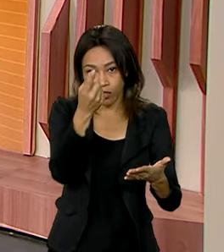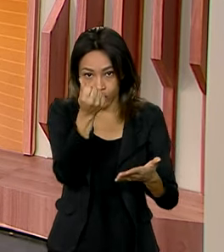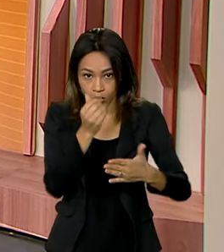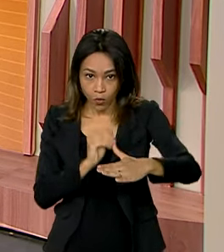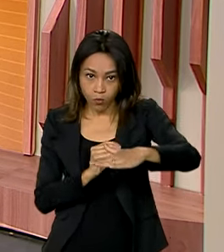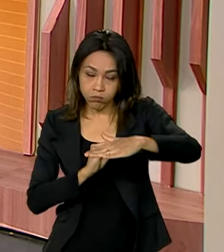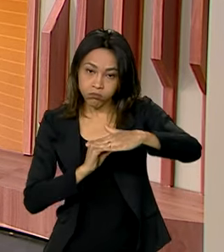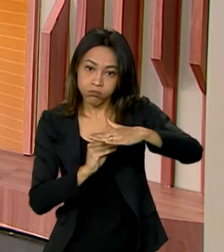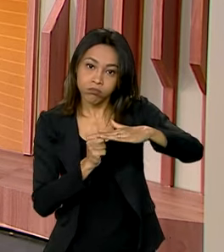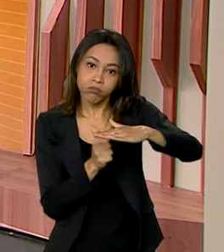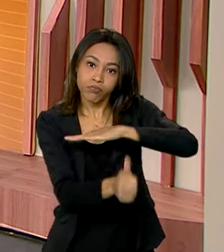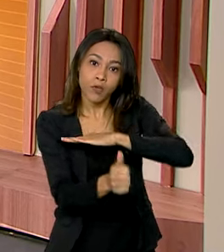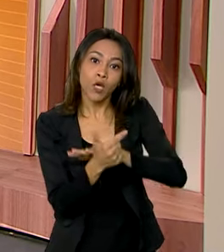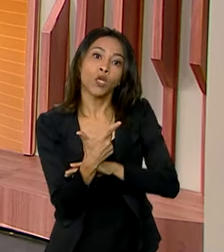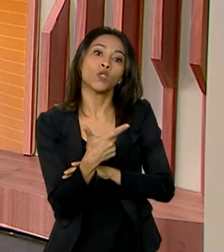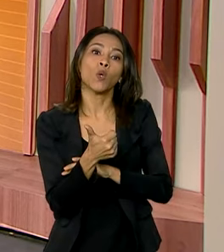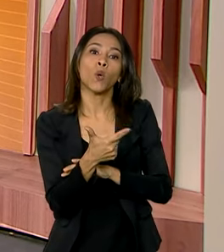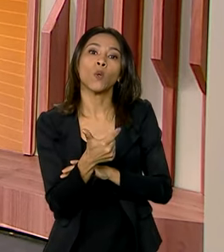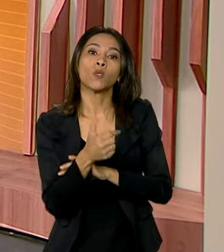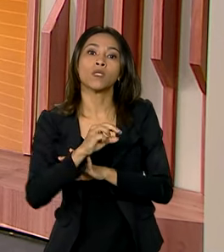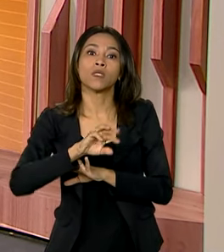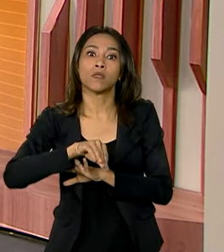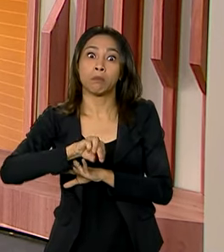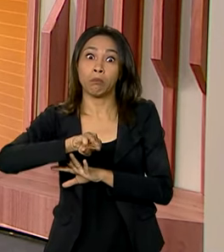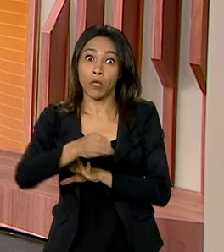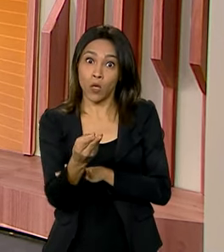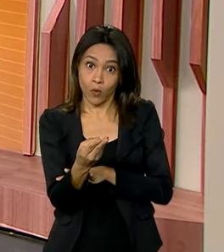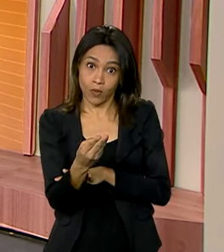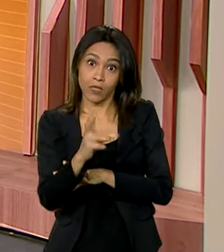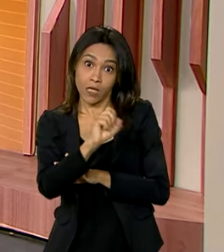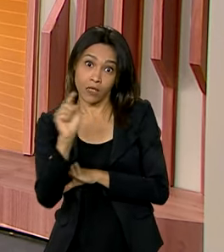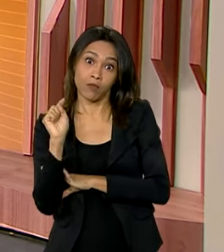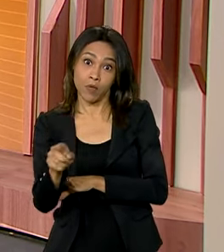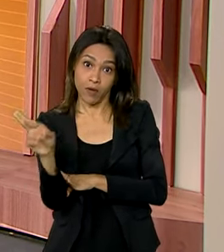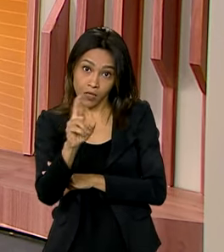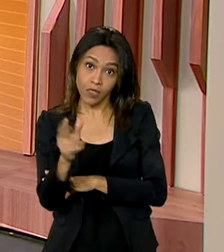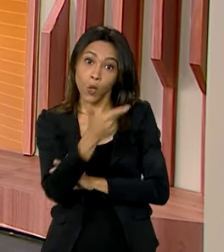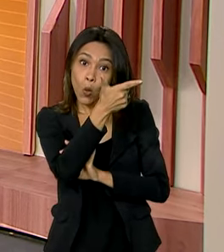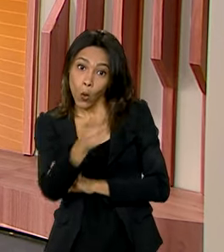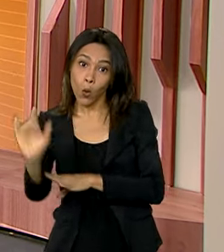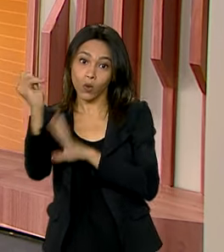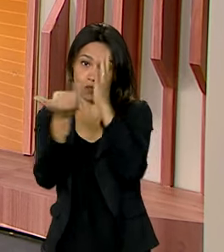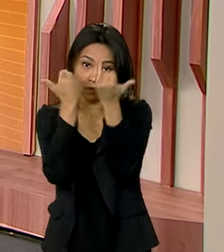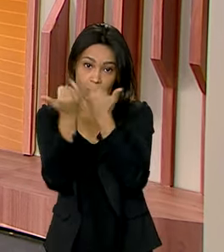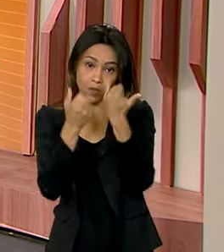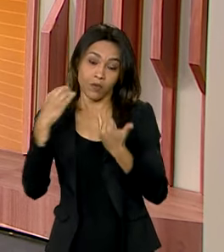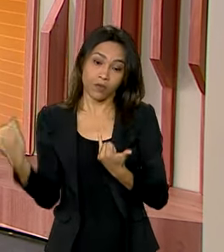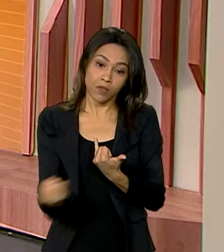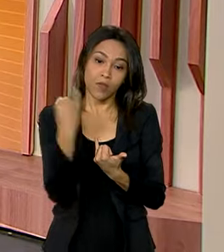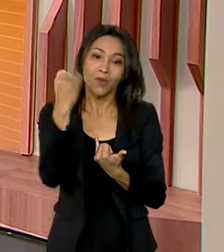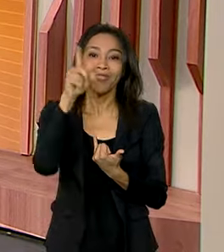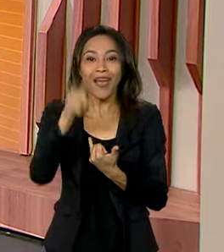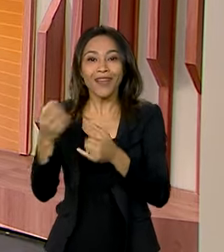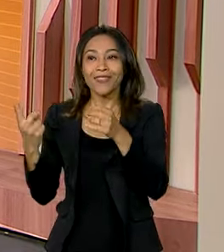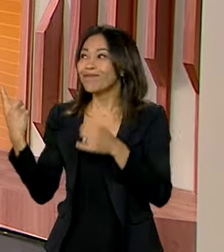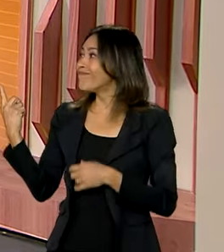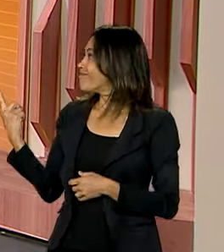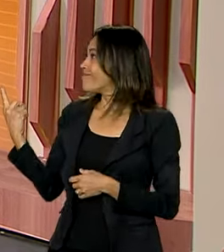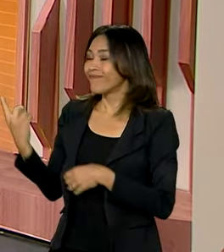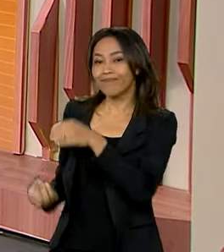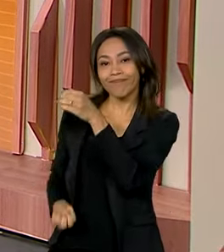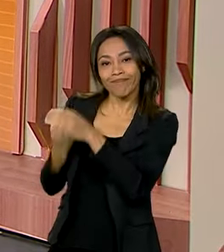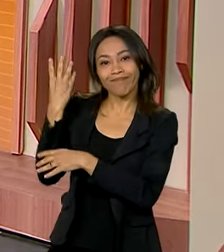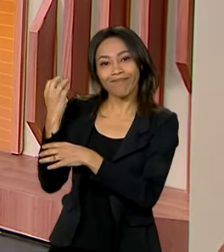de 12 milhões e meio de reais para essa iniciativa. E outro dado importante é o da geração de empregos com